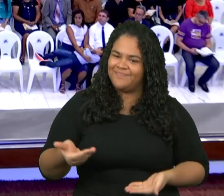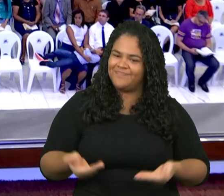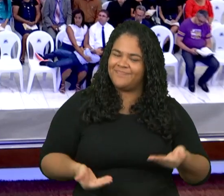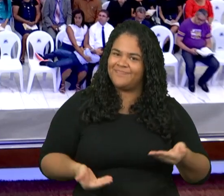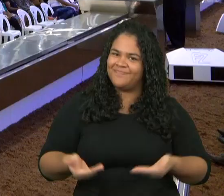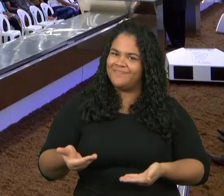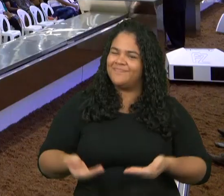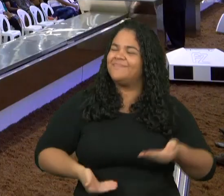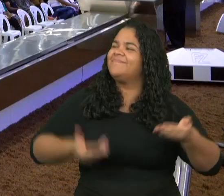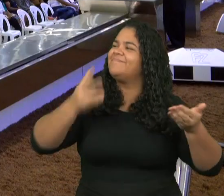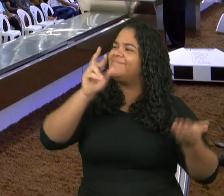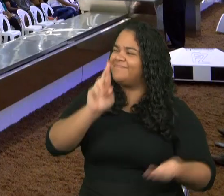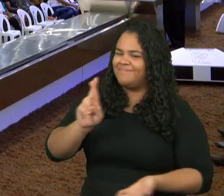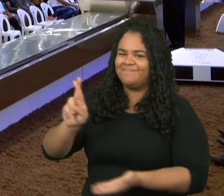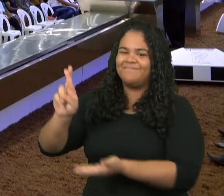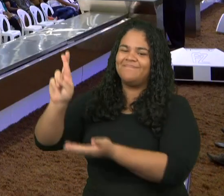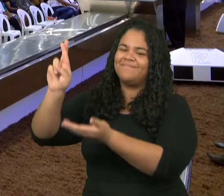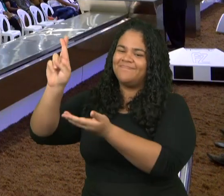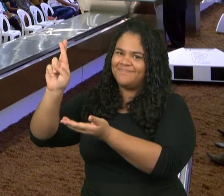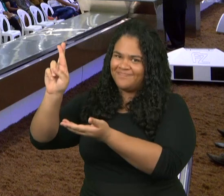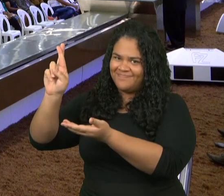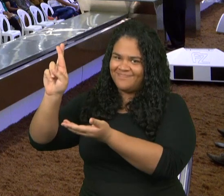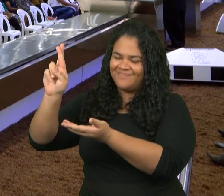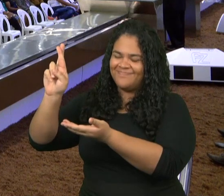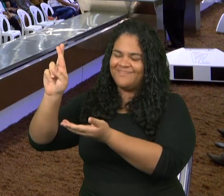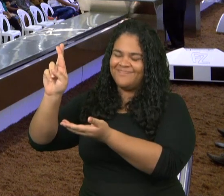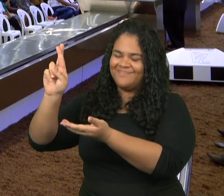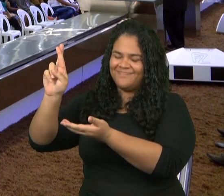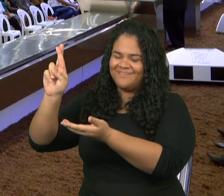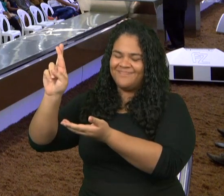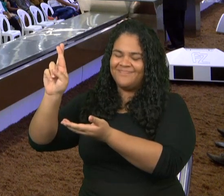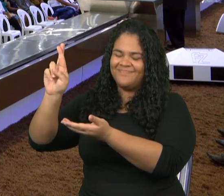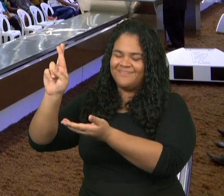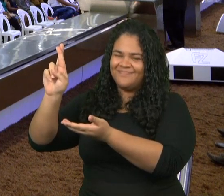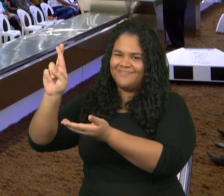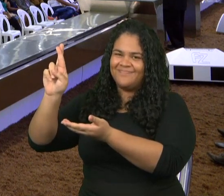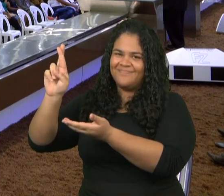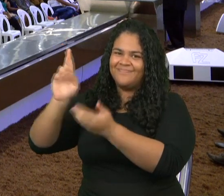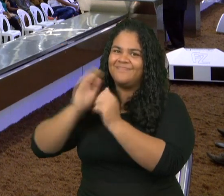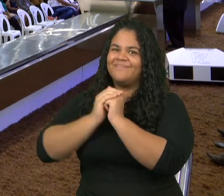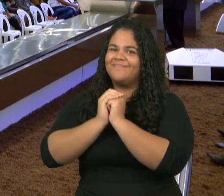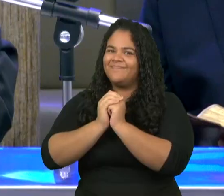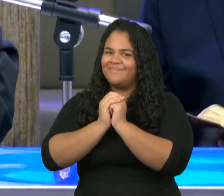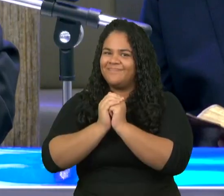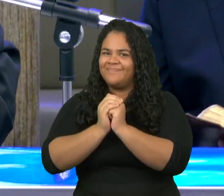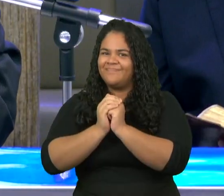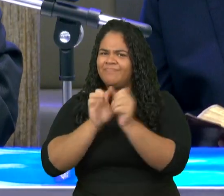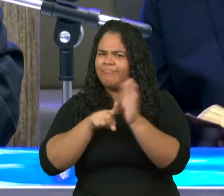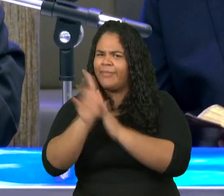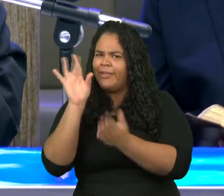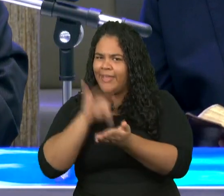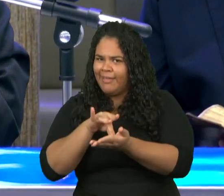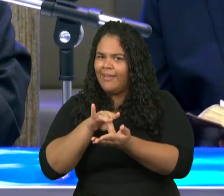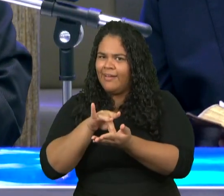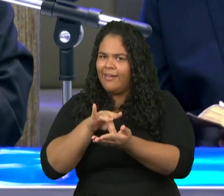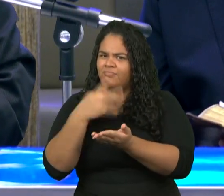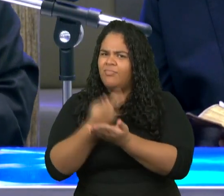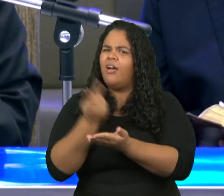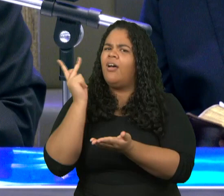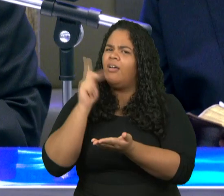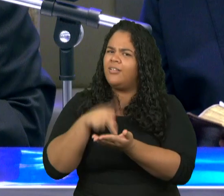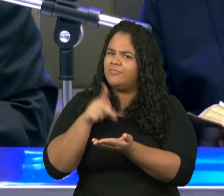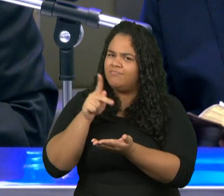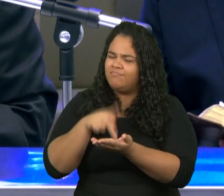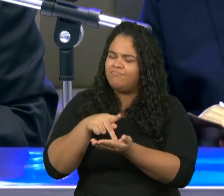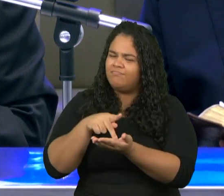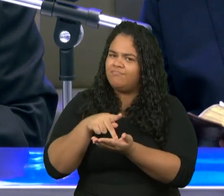serviremos ao Senhor isso é verdade irmãos isso